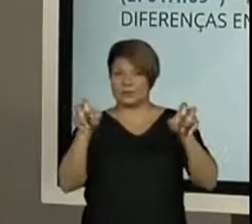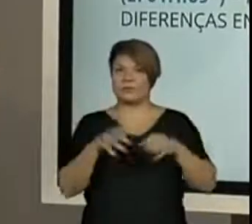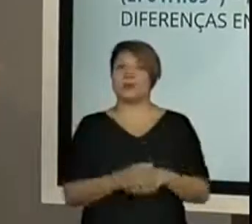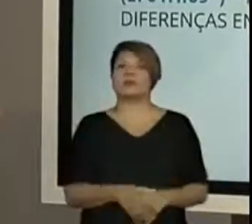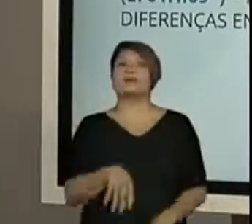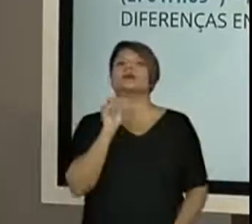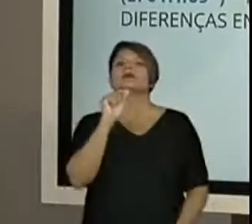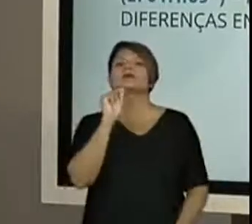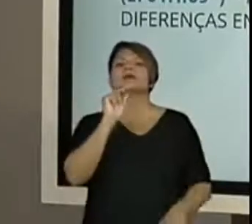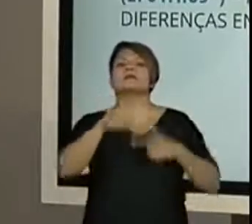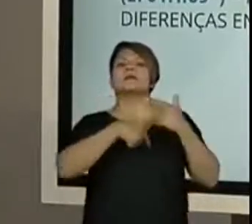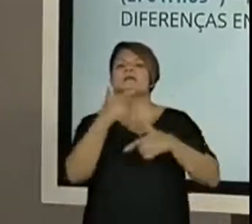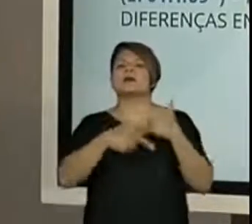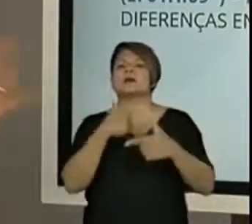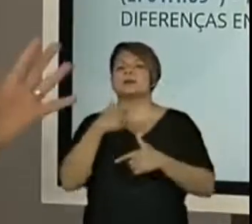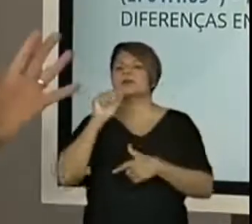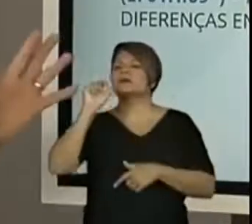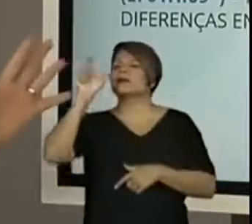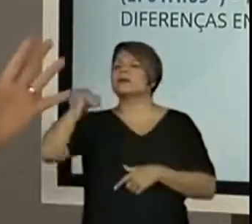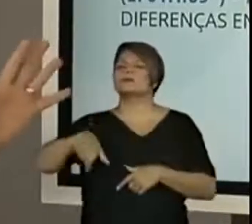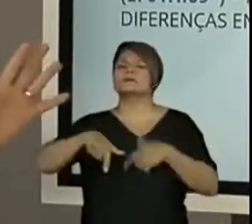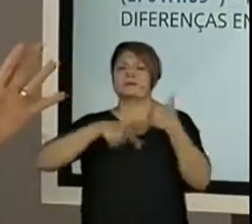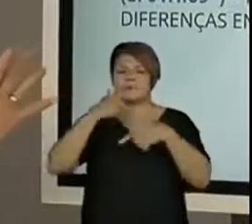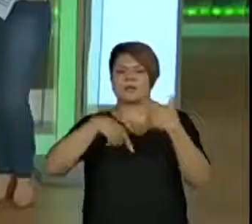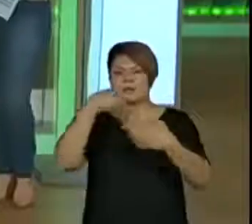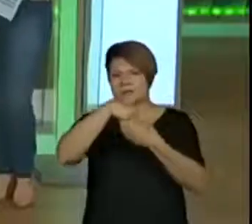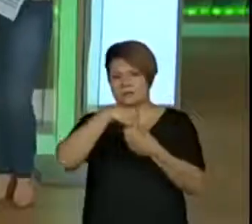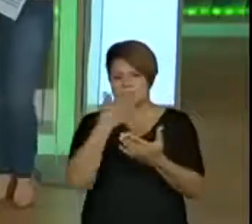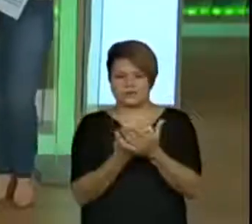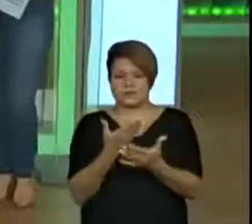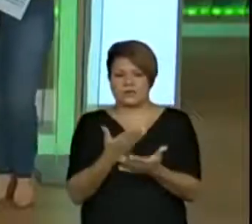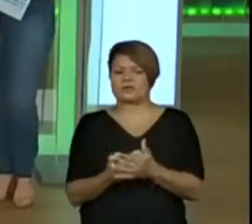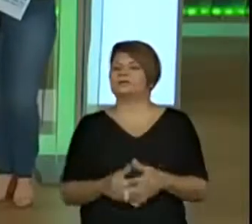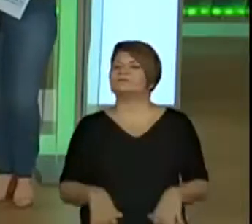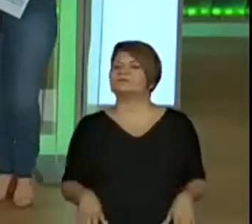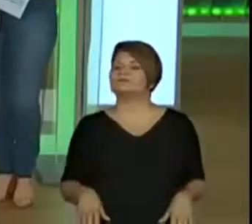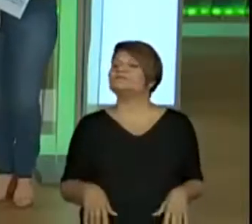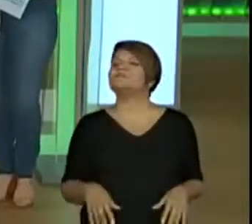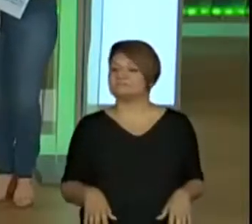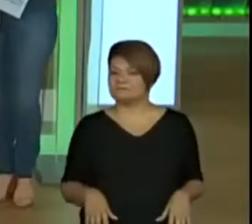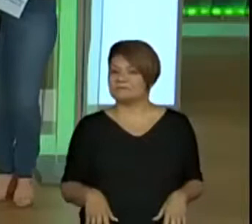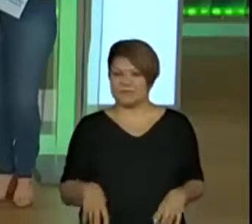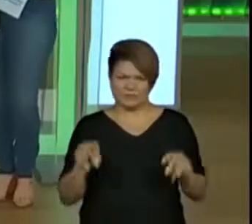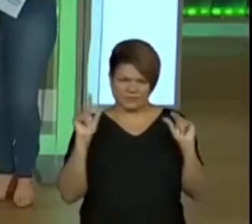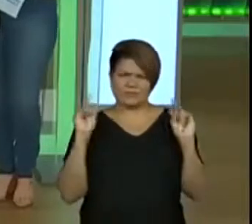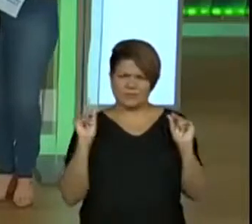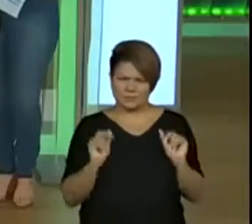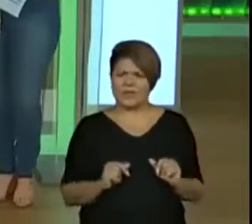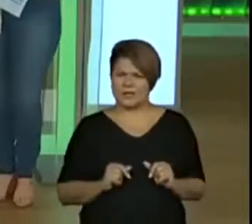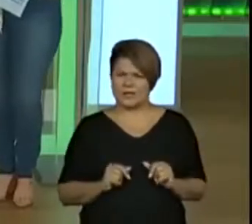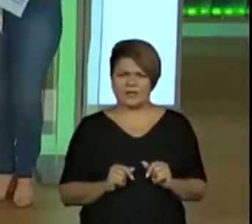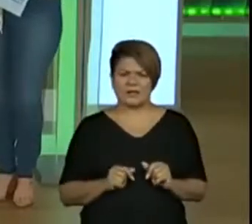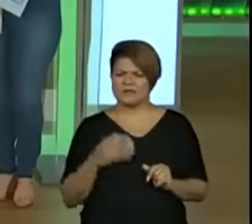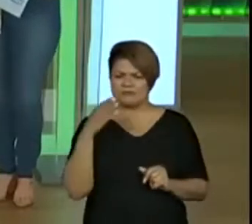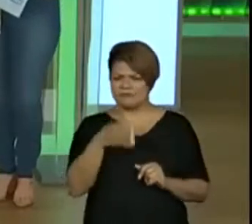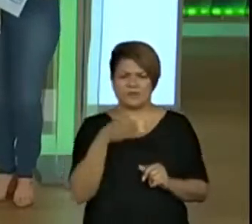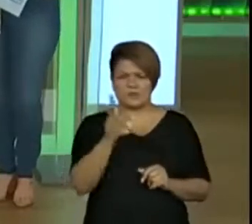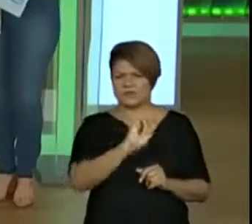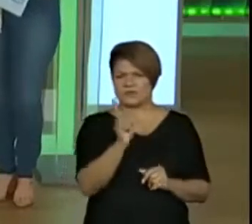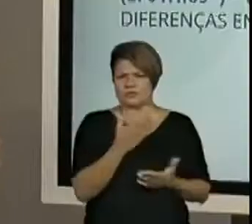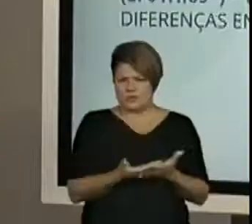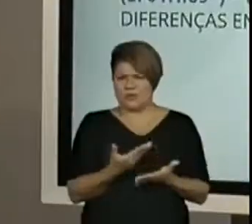trabalha na escola. Faz um tempo já, né, professora Fran, que a gente não está indo na escola. Bastante, hein?